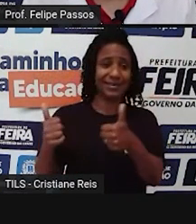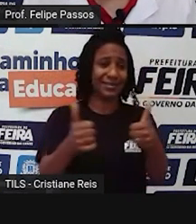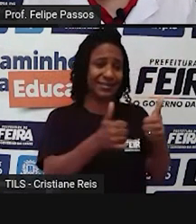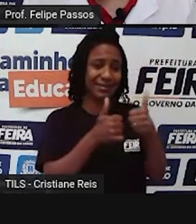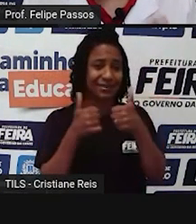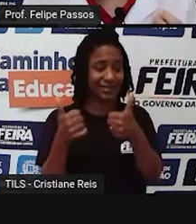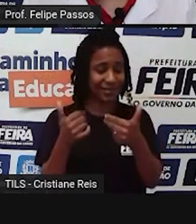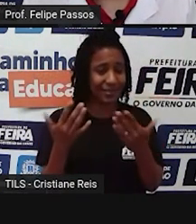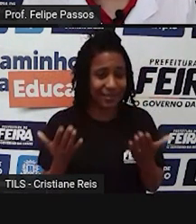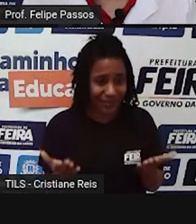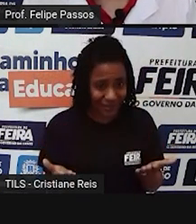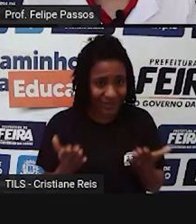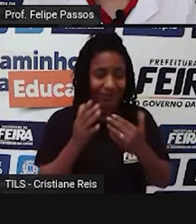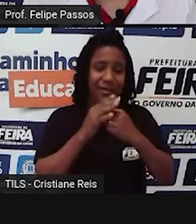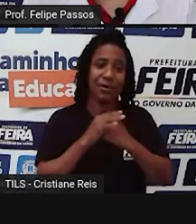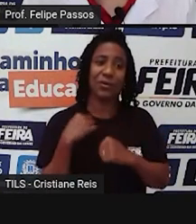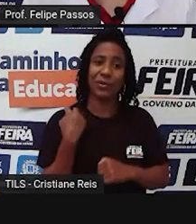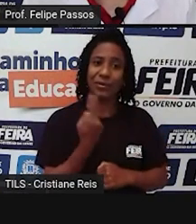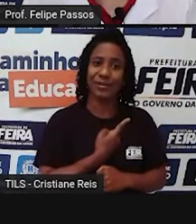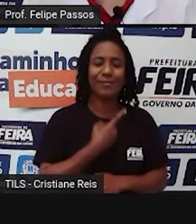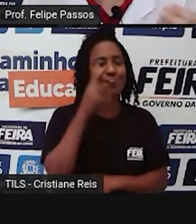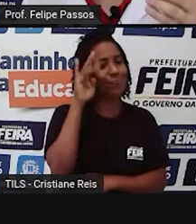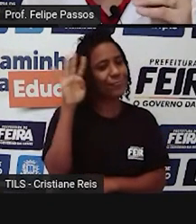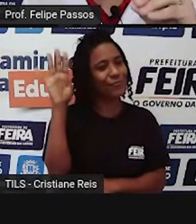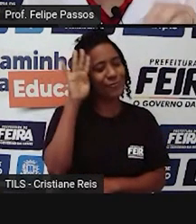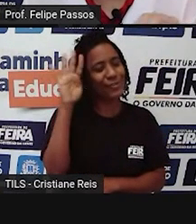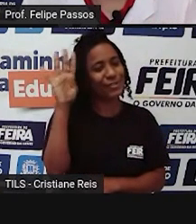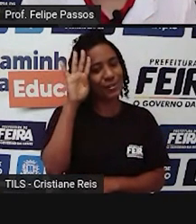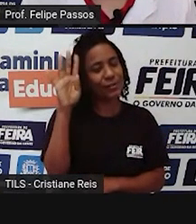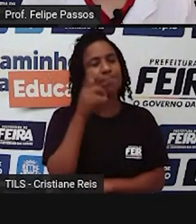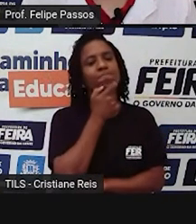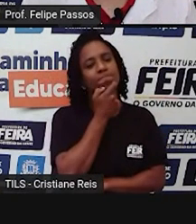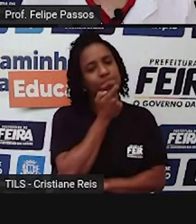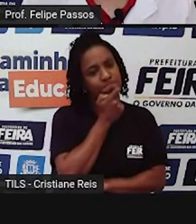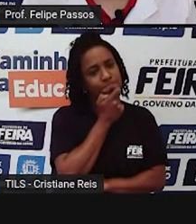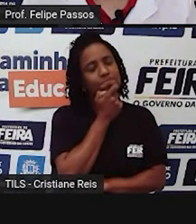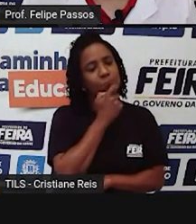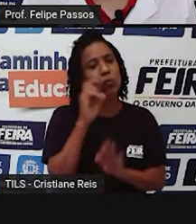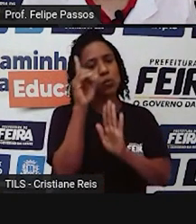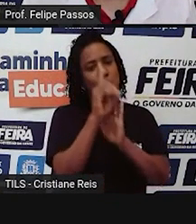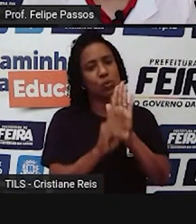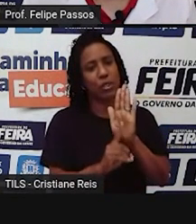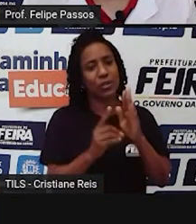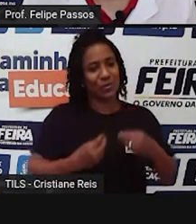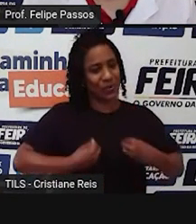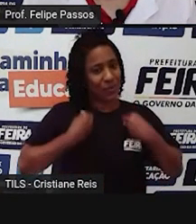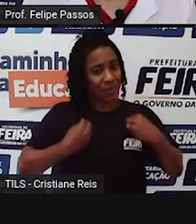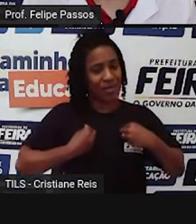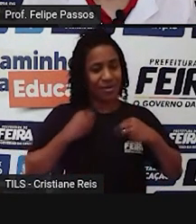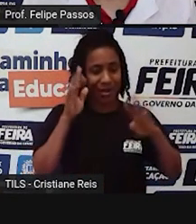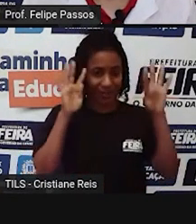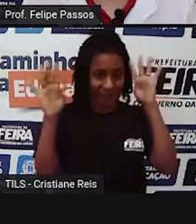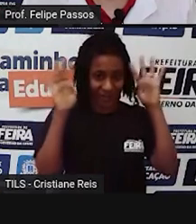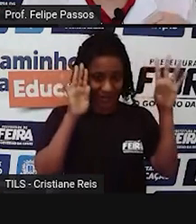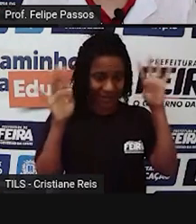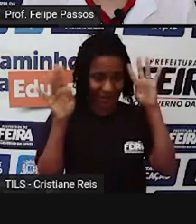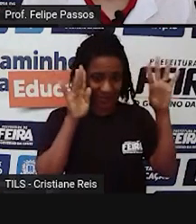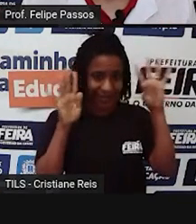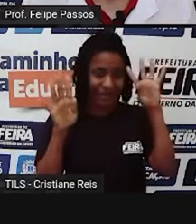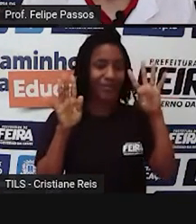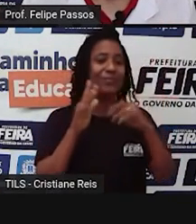saúde? Então, precisamos refletir sobre o que a gente ouve falar aí dos direitos humanos. Certo, gente? Direitos humanos